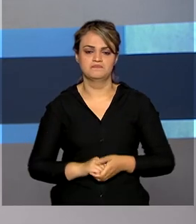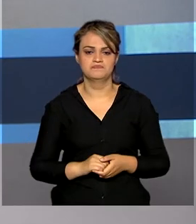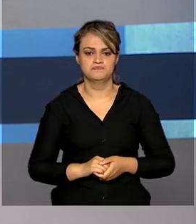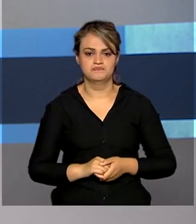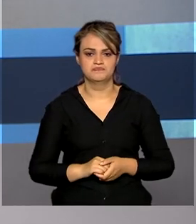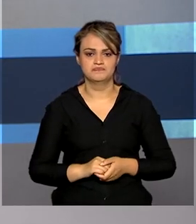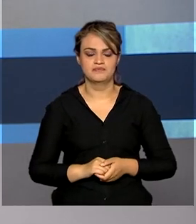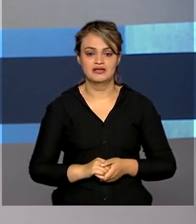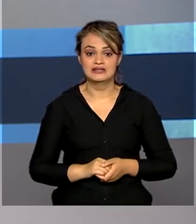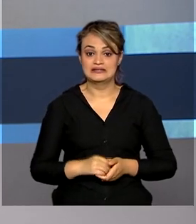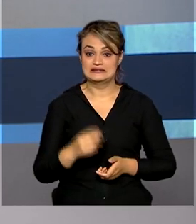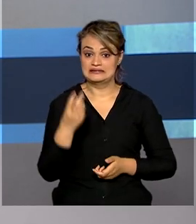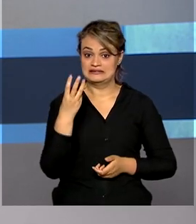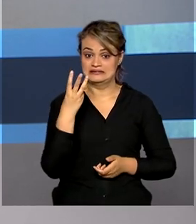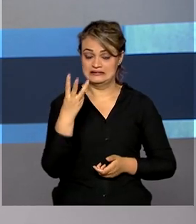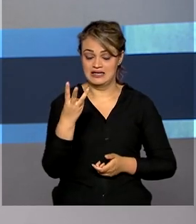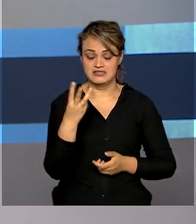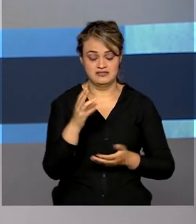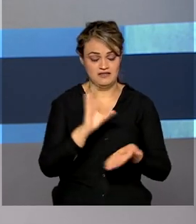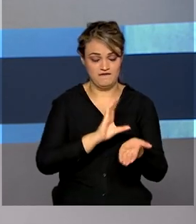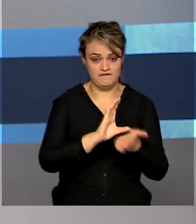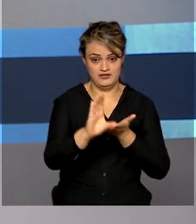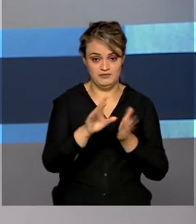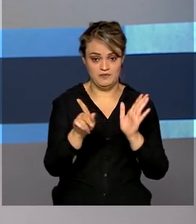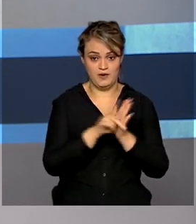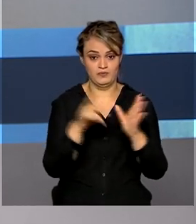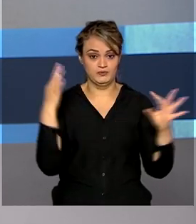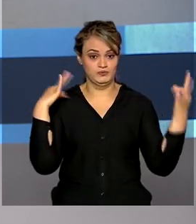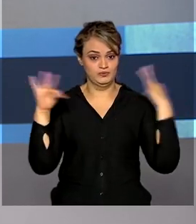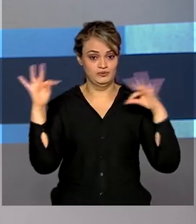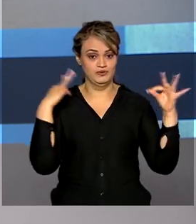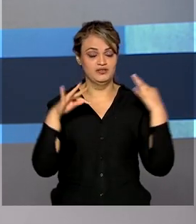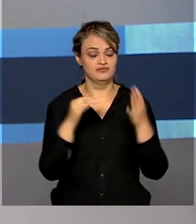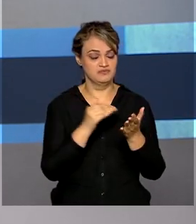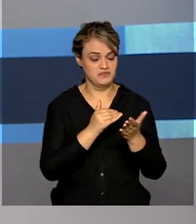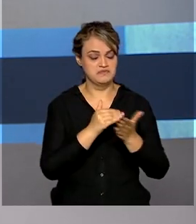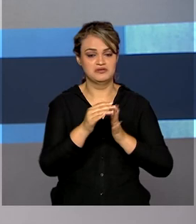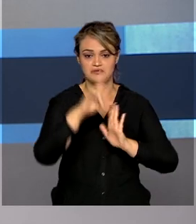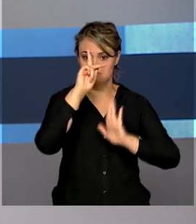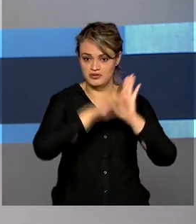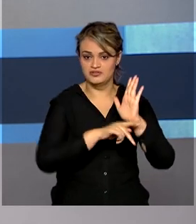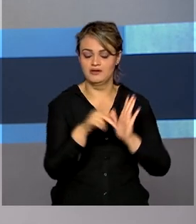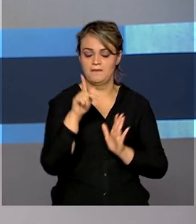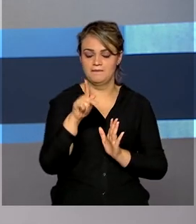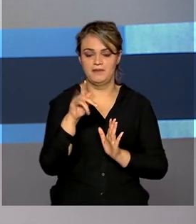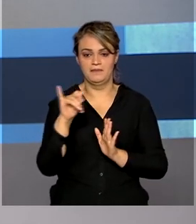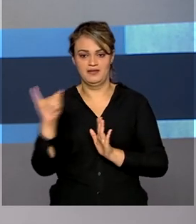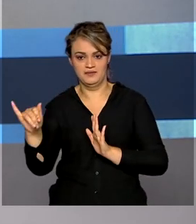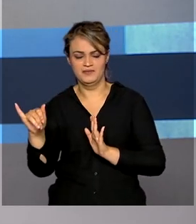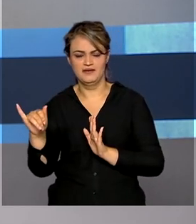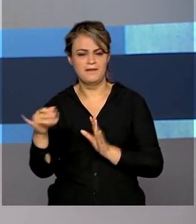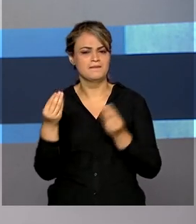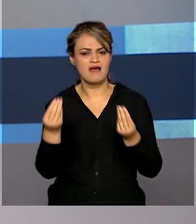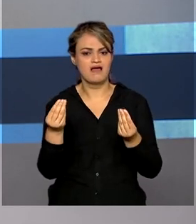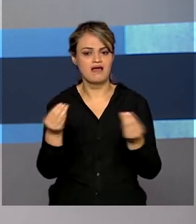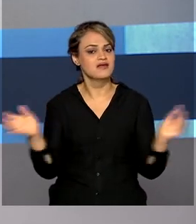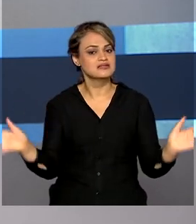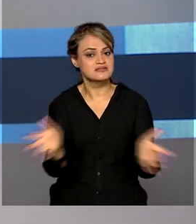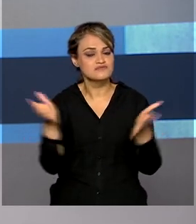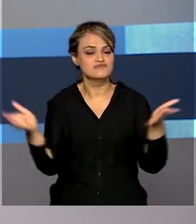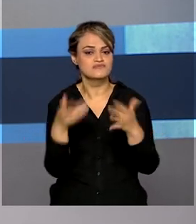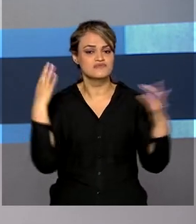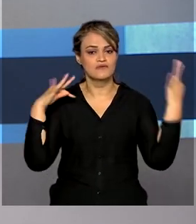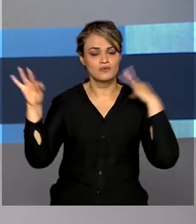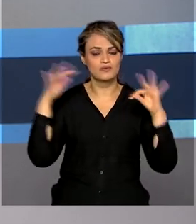Três empreendimentos turísticos foram incluídos no Programa de Parcerias de Investimentos, o UPPI. O objetivo é promover o